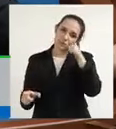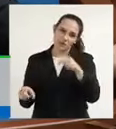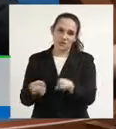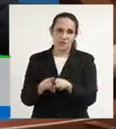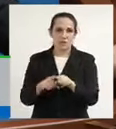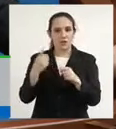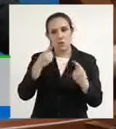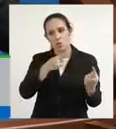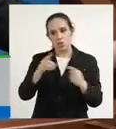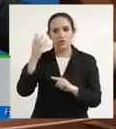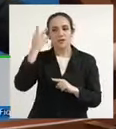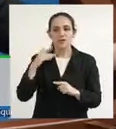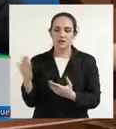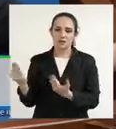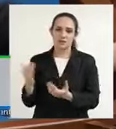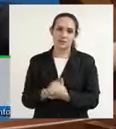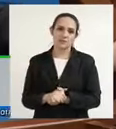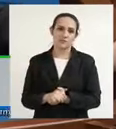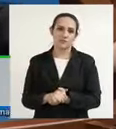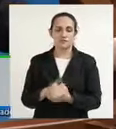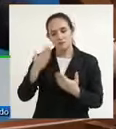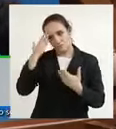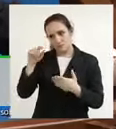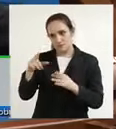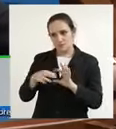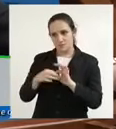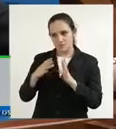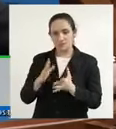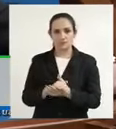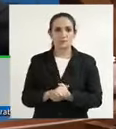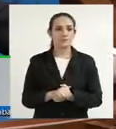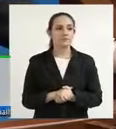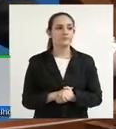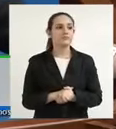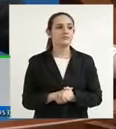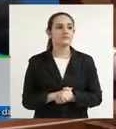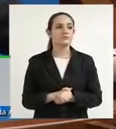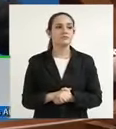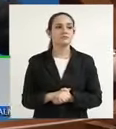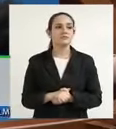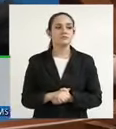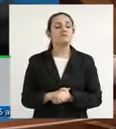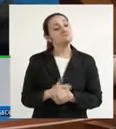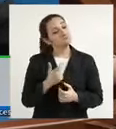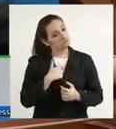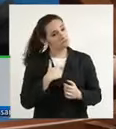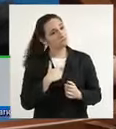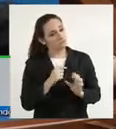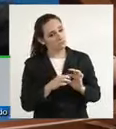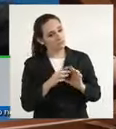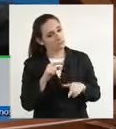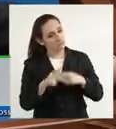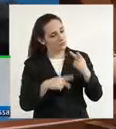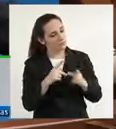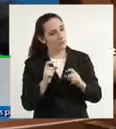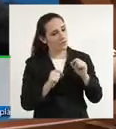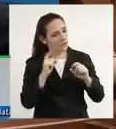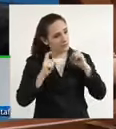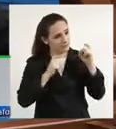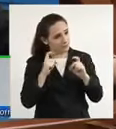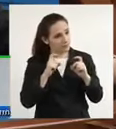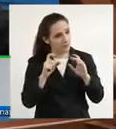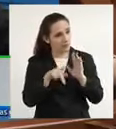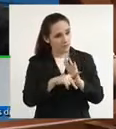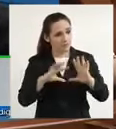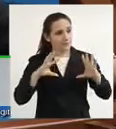a criança muito obrigado pela concessão do aparte incorporo na íntegra a vossa fala mesmo porque é uma preocupação muito forte desta casa é